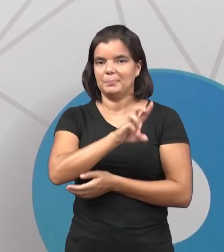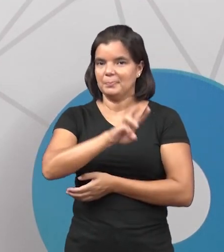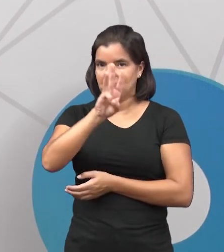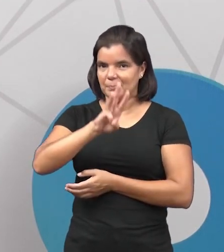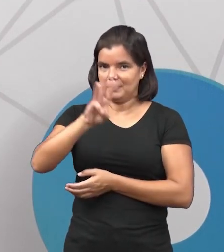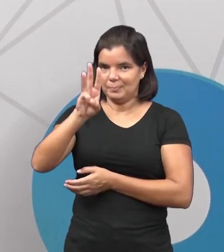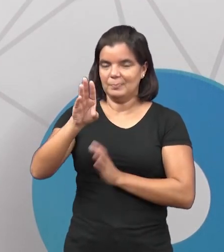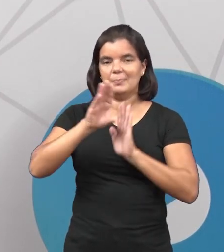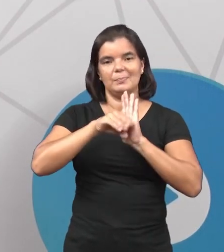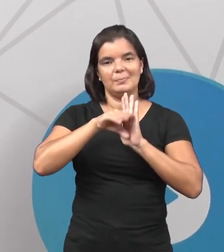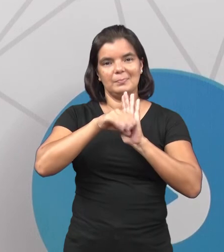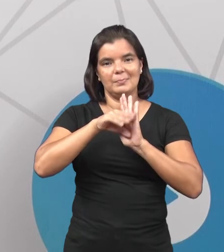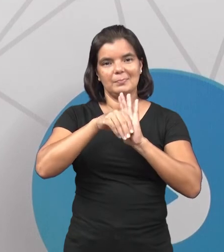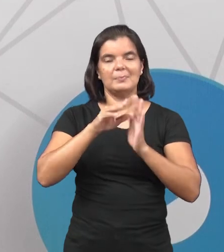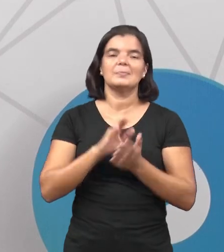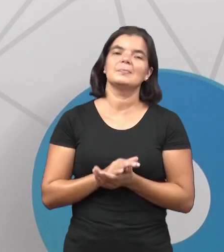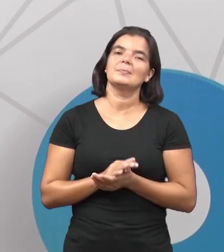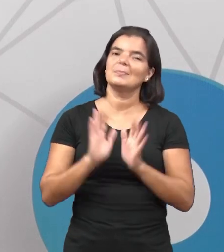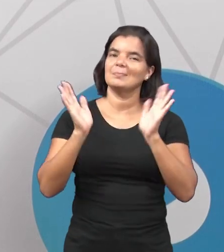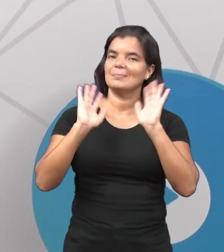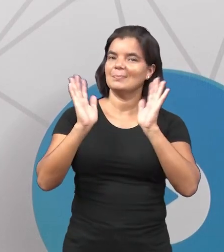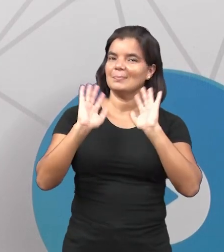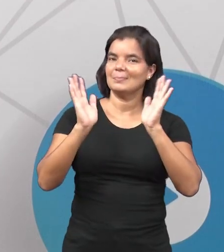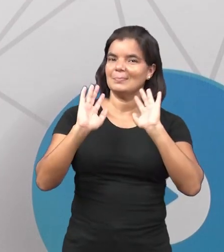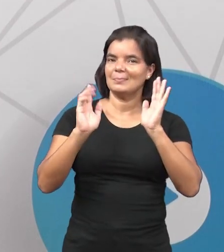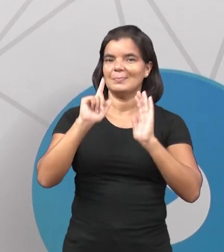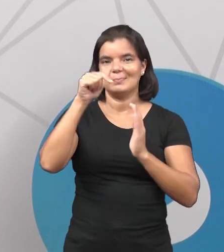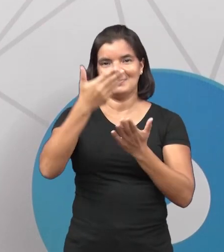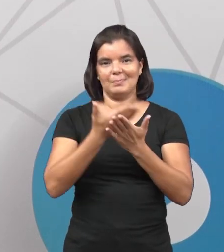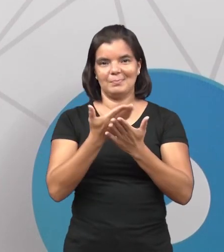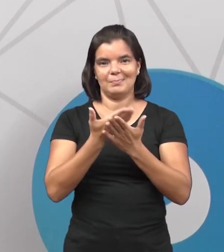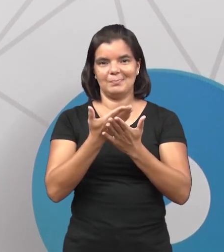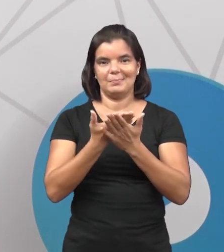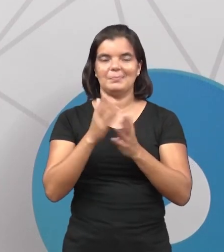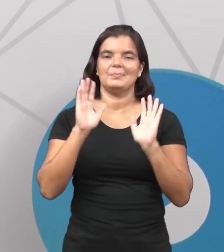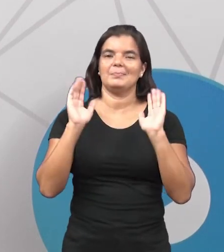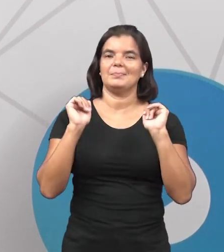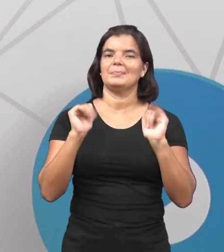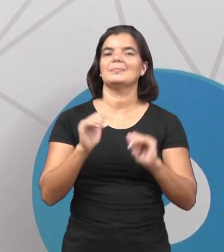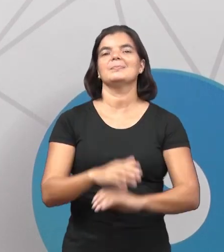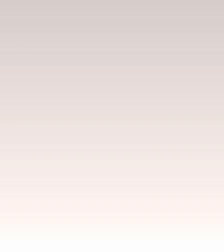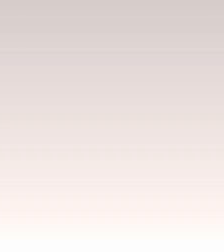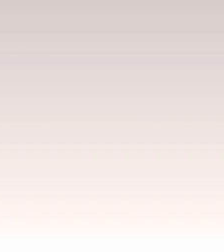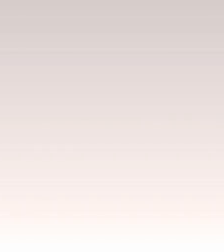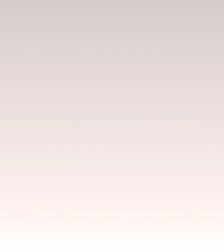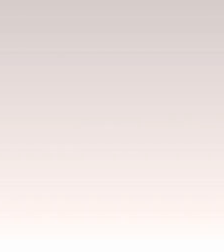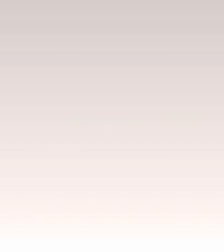mais conteúdos. Até logo, até a próxima aula. Tchauzinho!